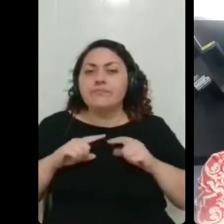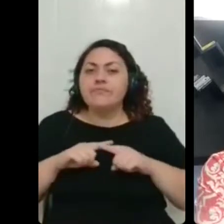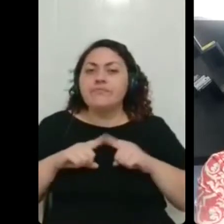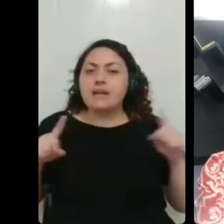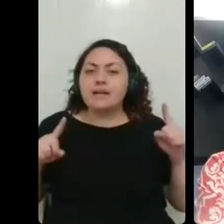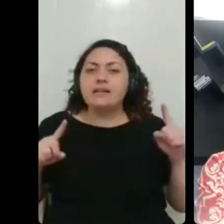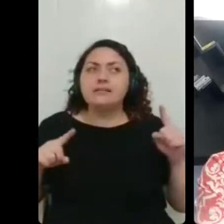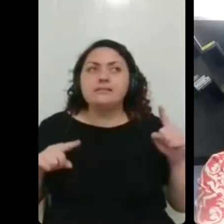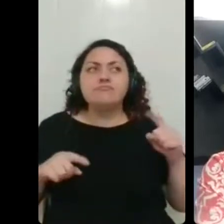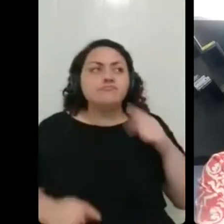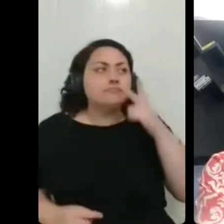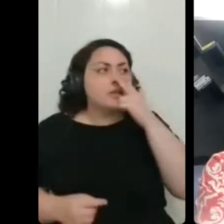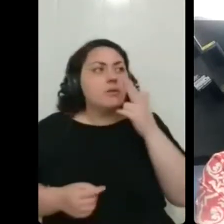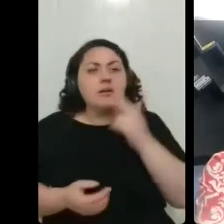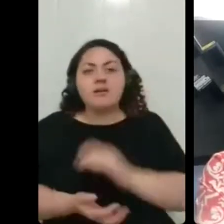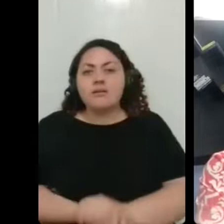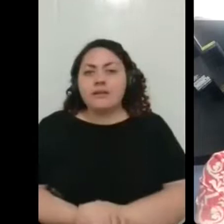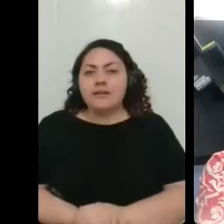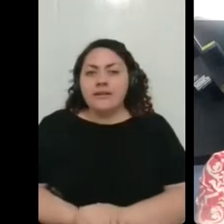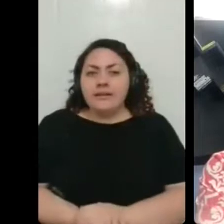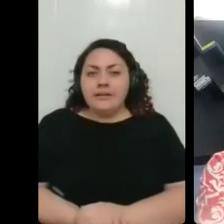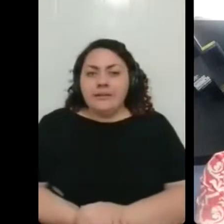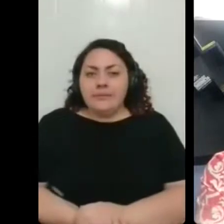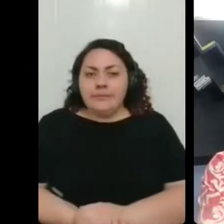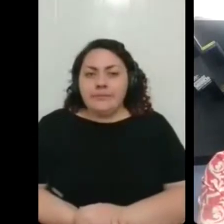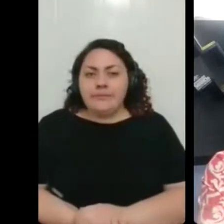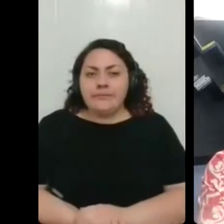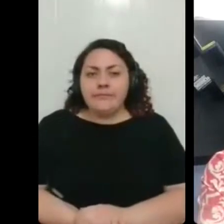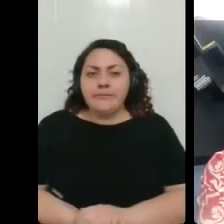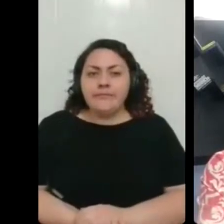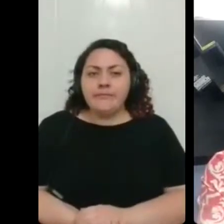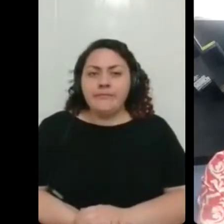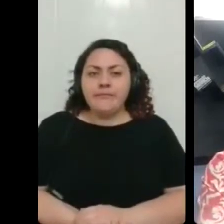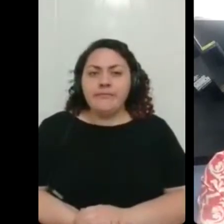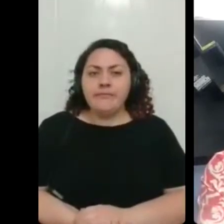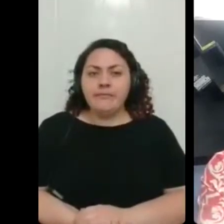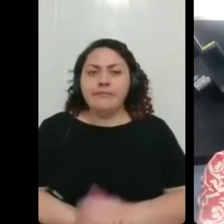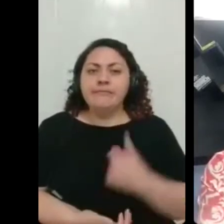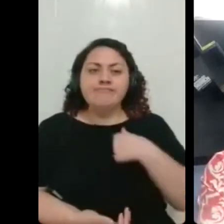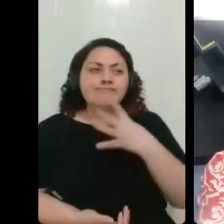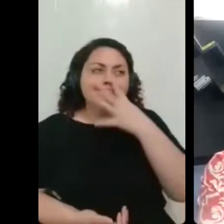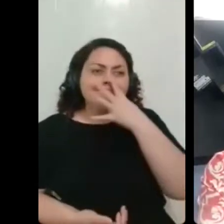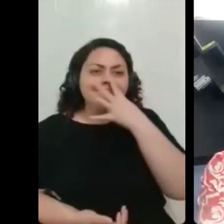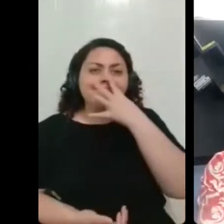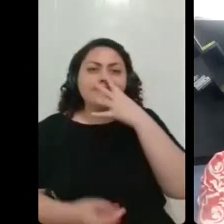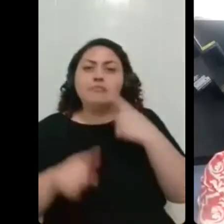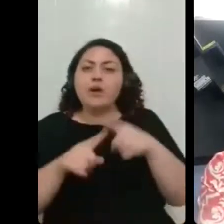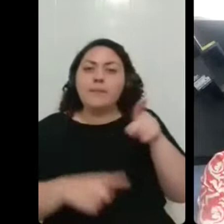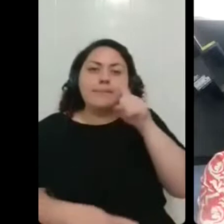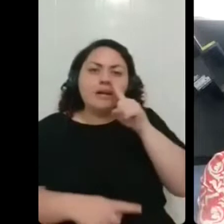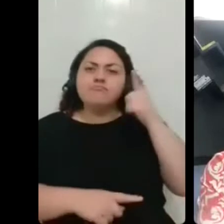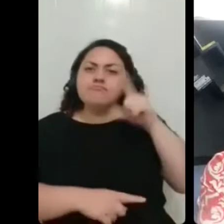assim muito eu tive muita admiração por ver a evolução da minha mãe assim, sabe?